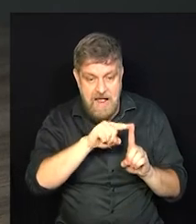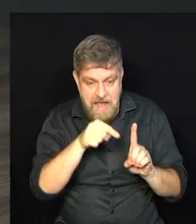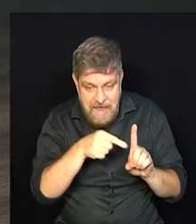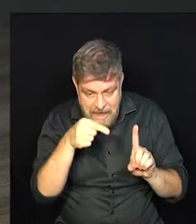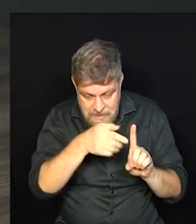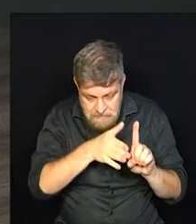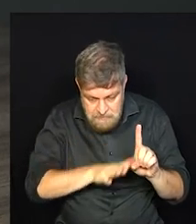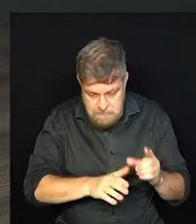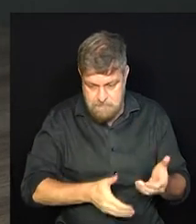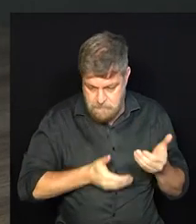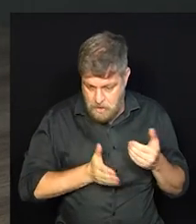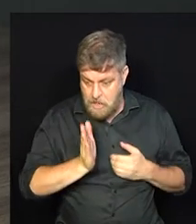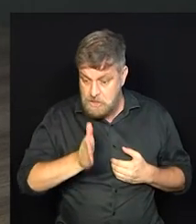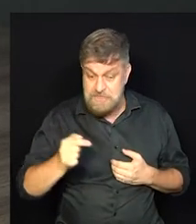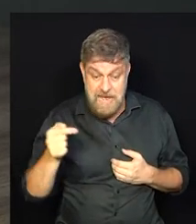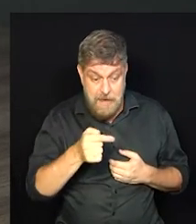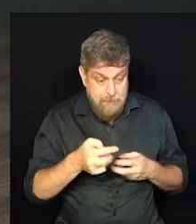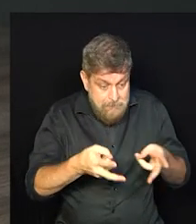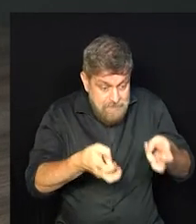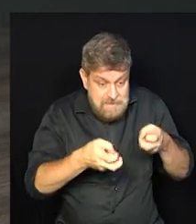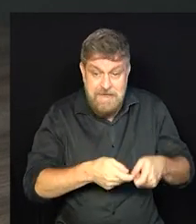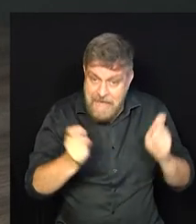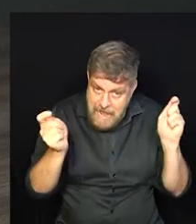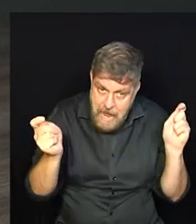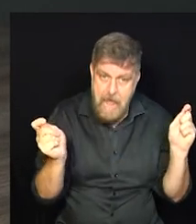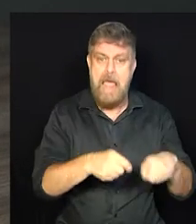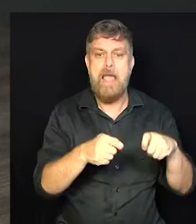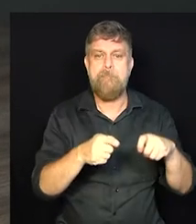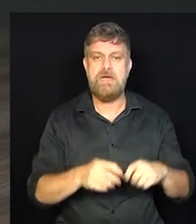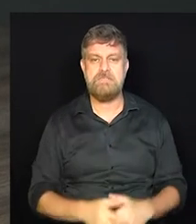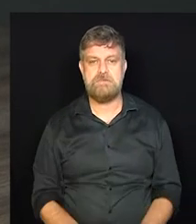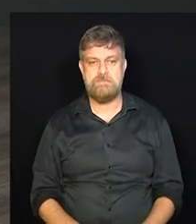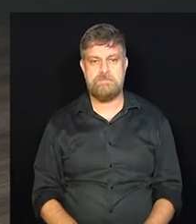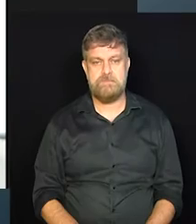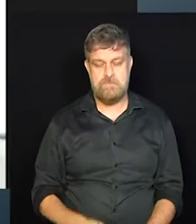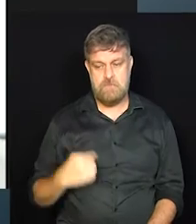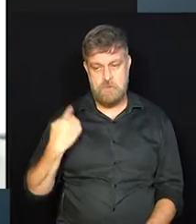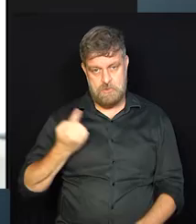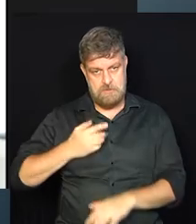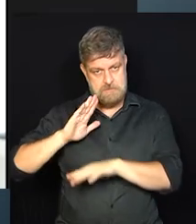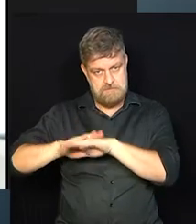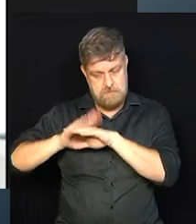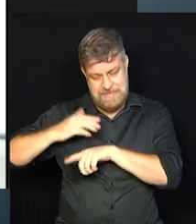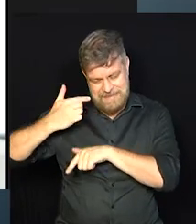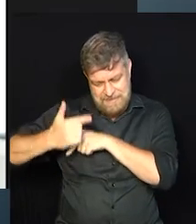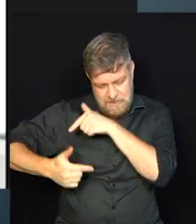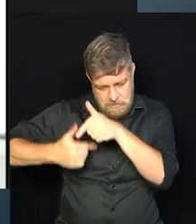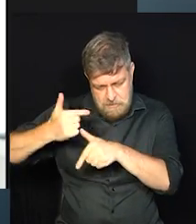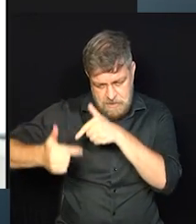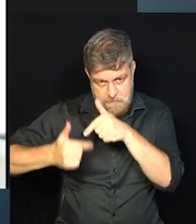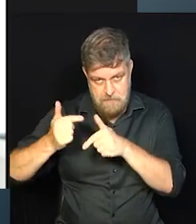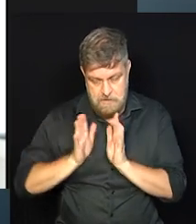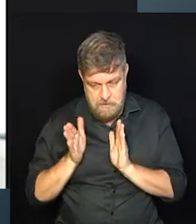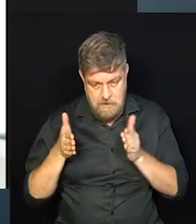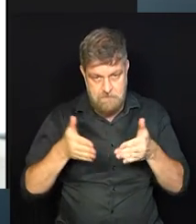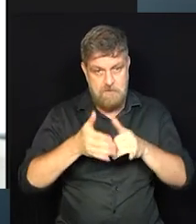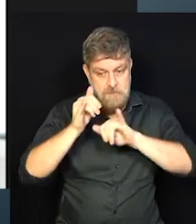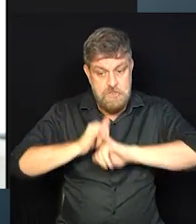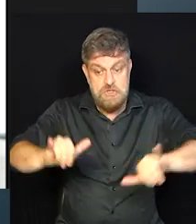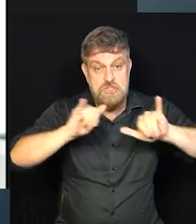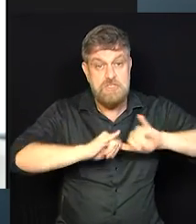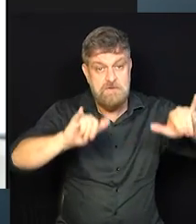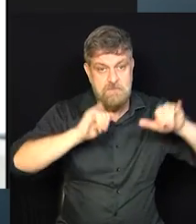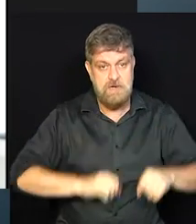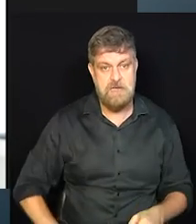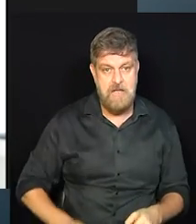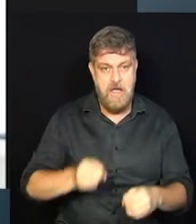potencial que às vezes está ali escondido? É, a gente tem um trabalho muito forte de divulgação